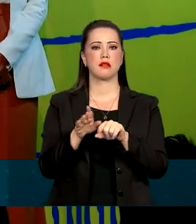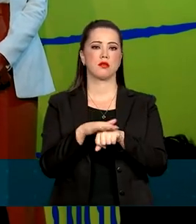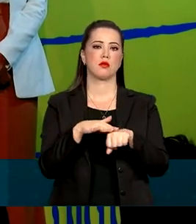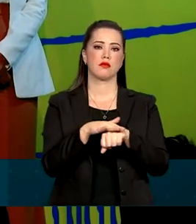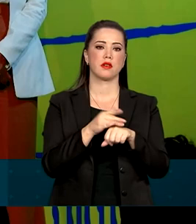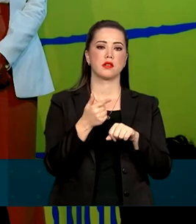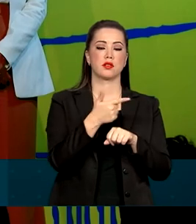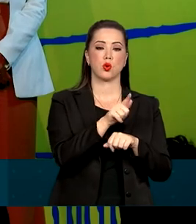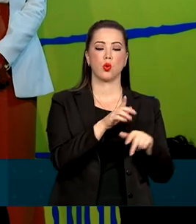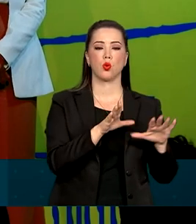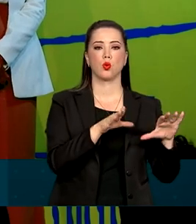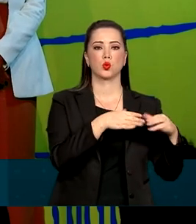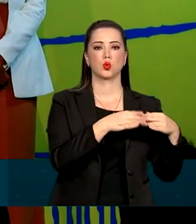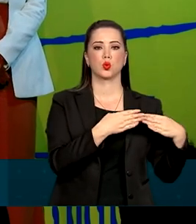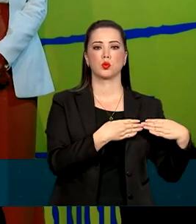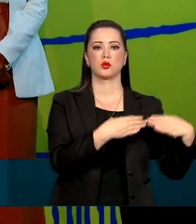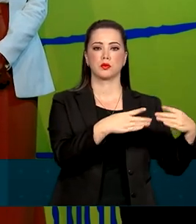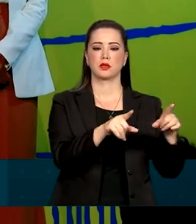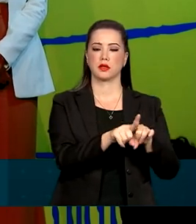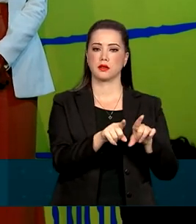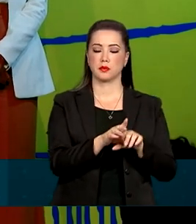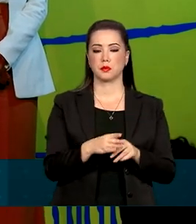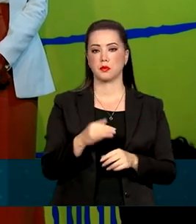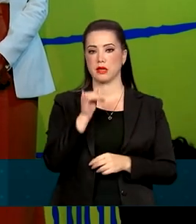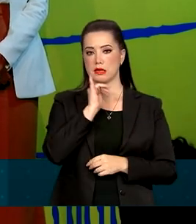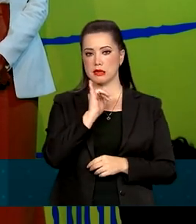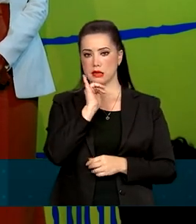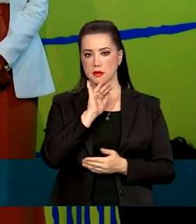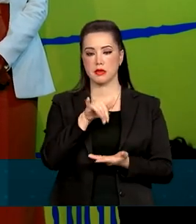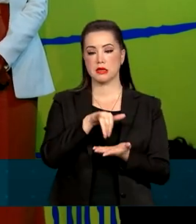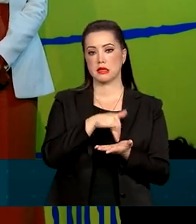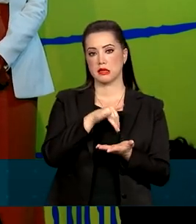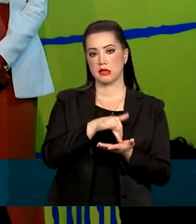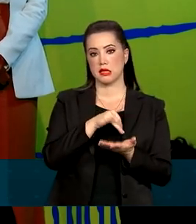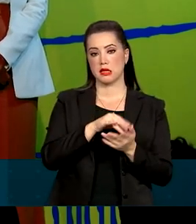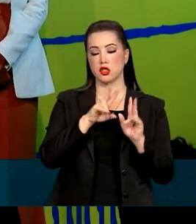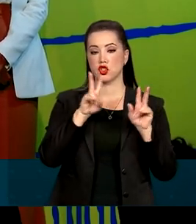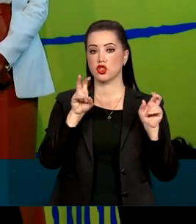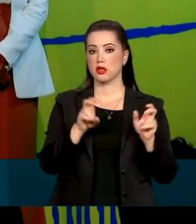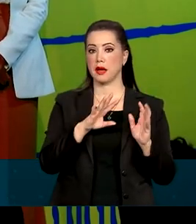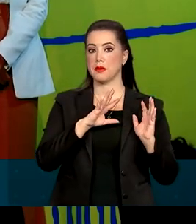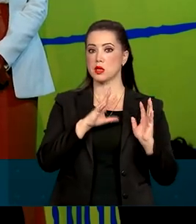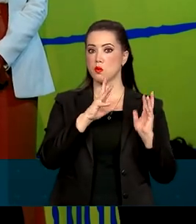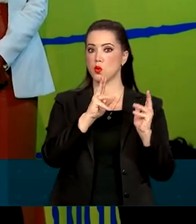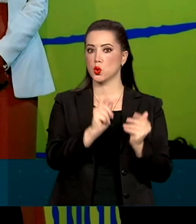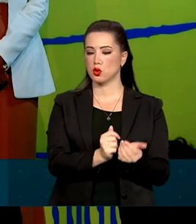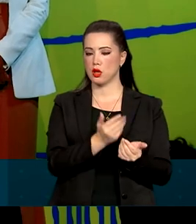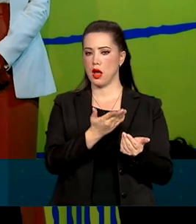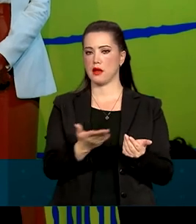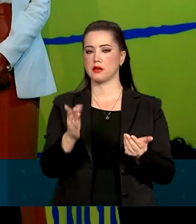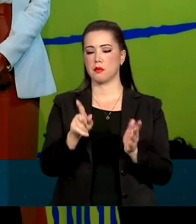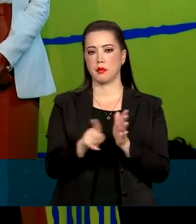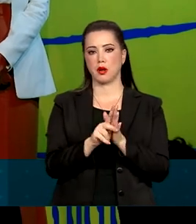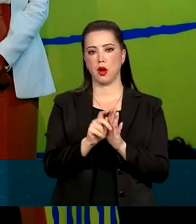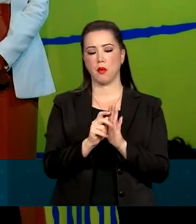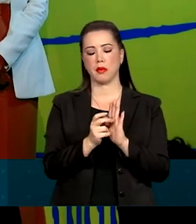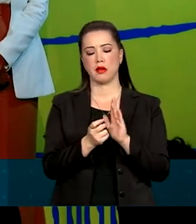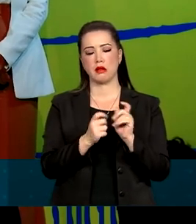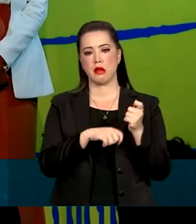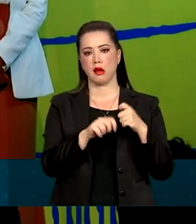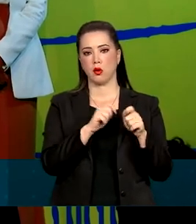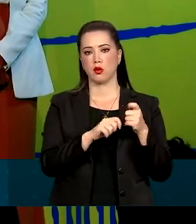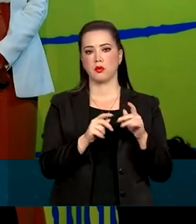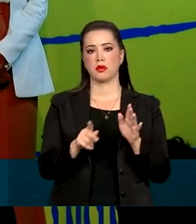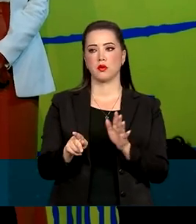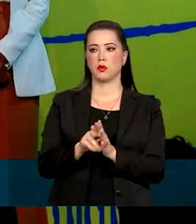outros ministérios. No caso da Secretaria de Assuntos Internacionais da Fazenda, a assessoria do próprio